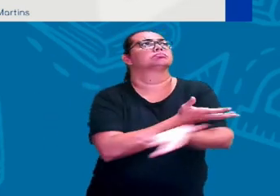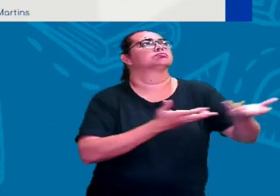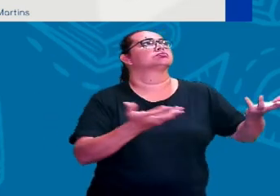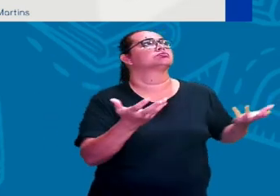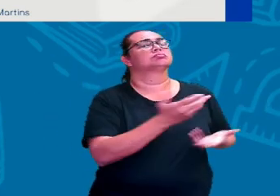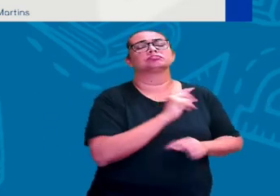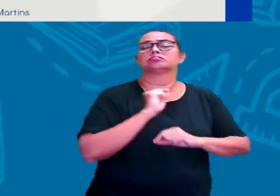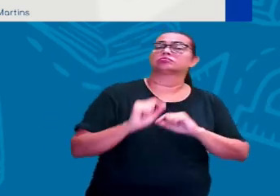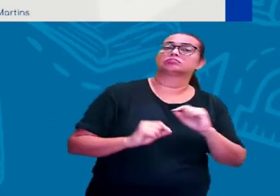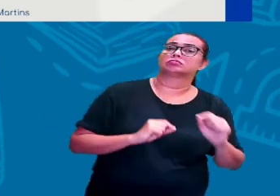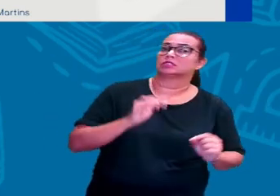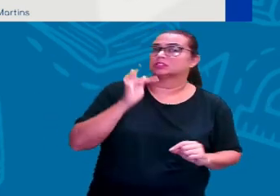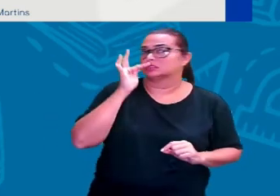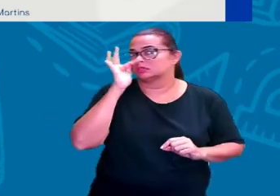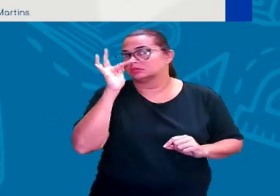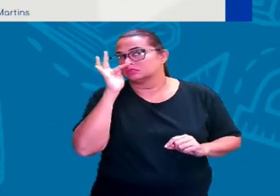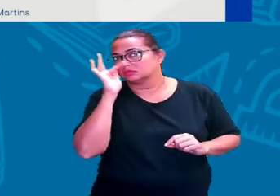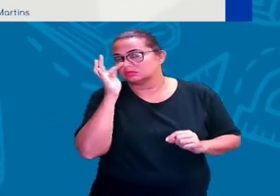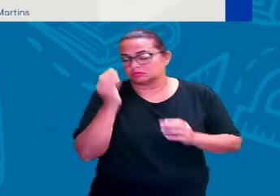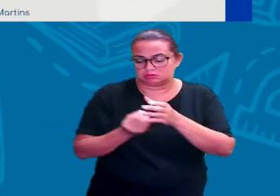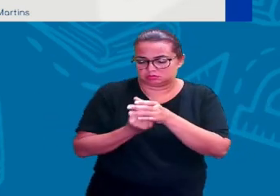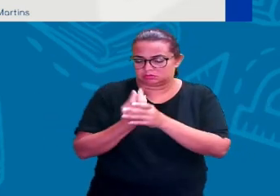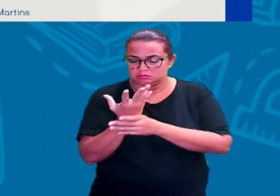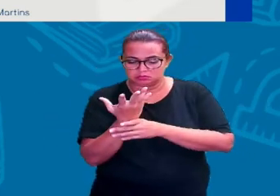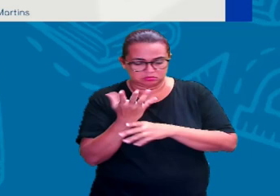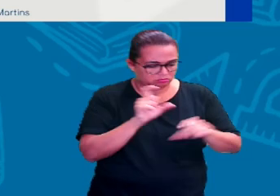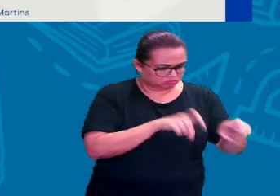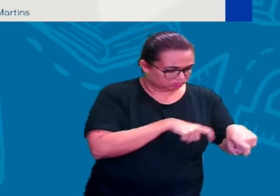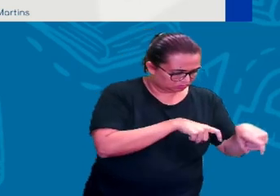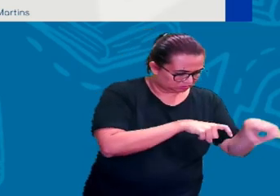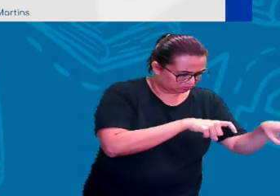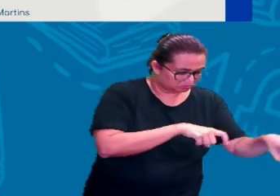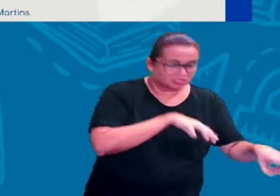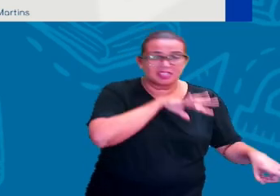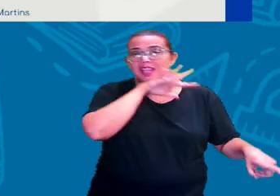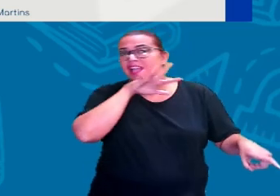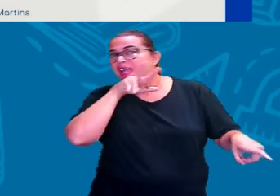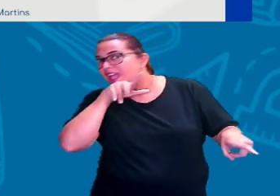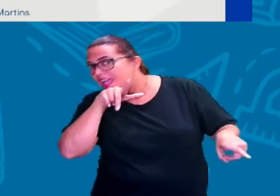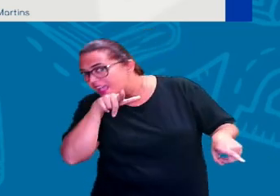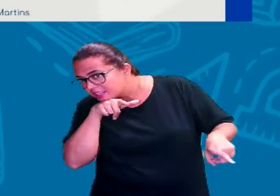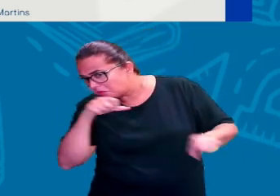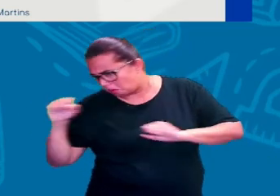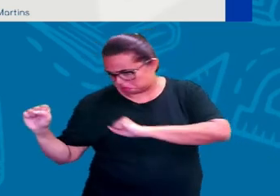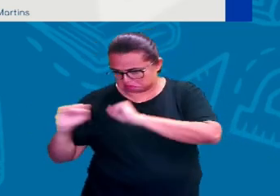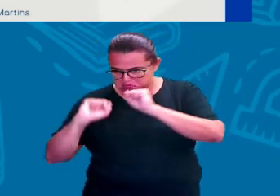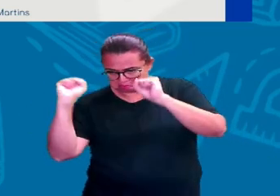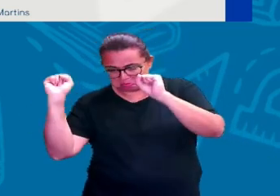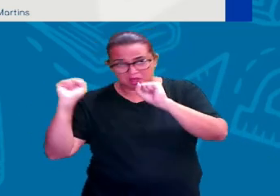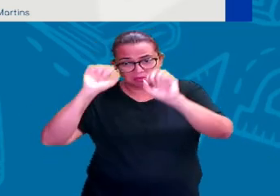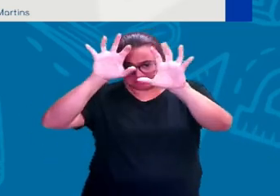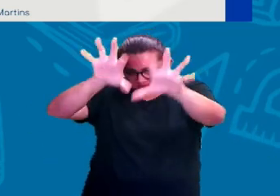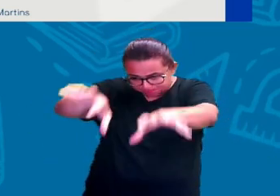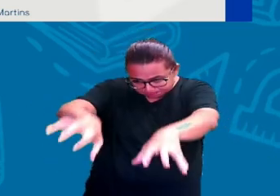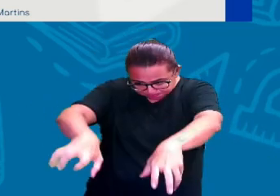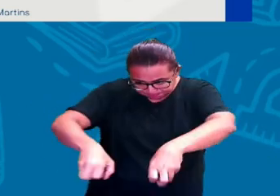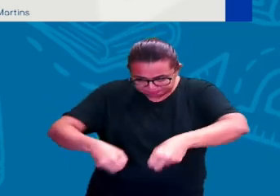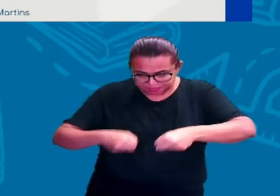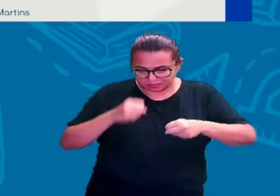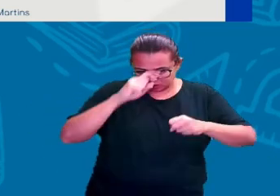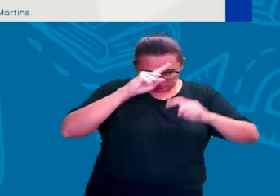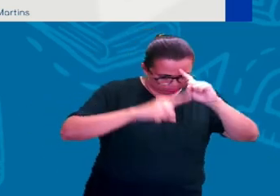plantas e a domesticar os animais, né? Então, animais que não eram domesticados, que isso quer dizer? Animais que